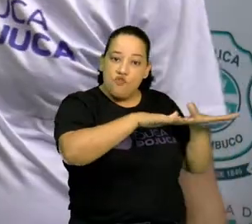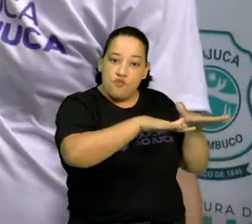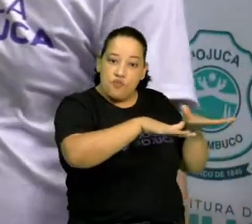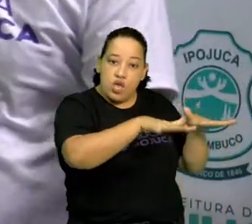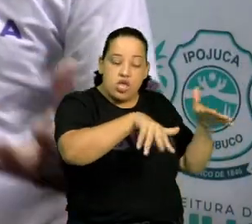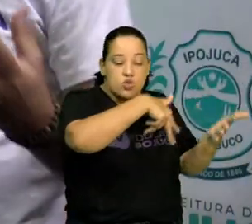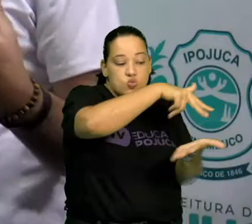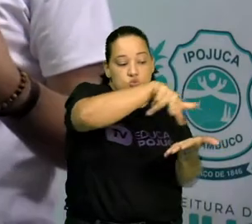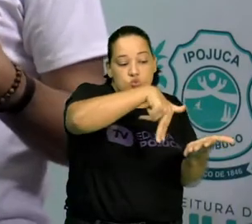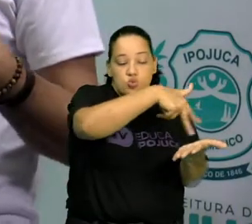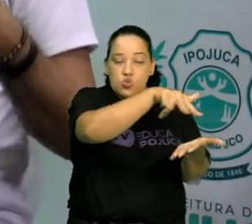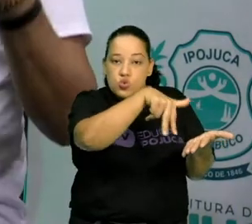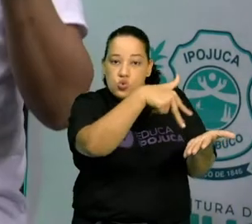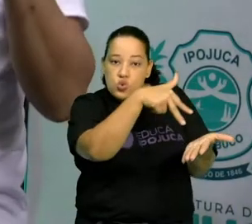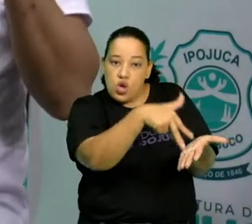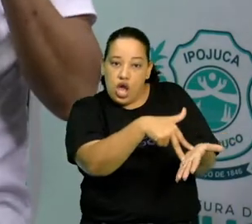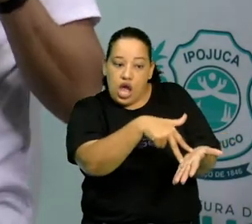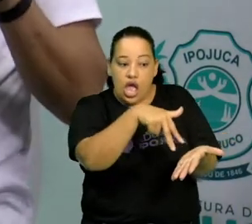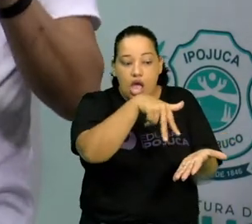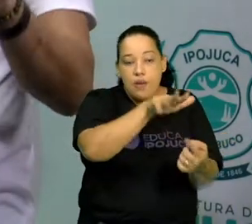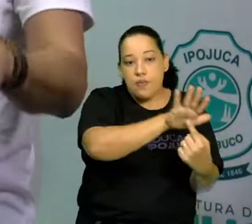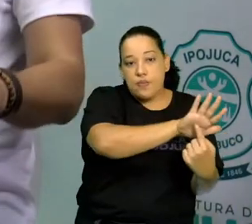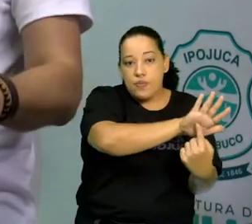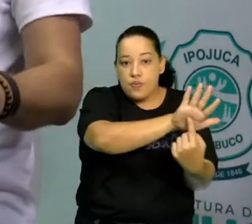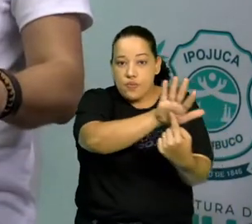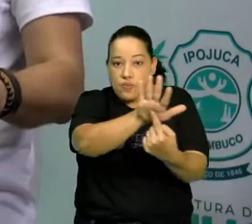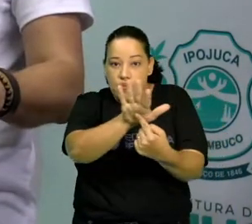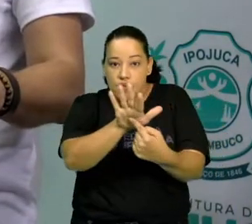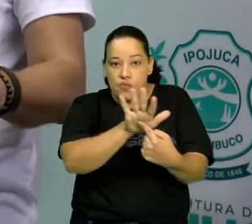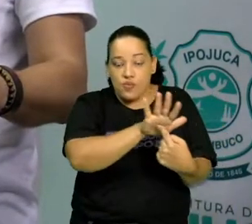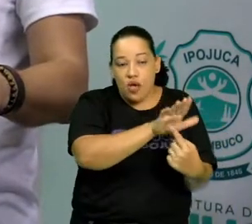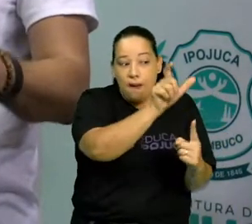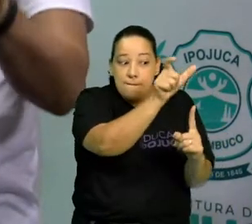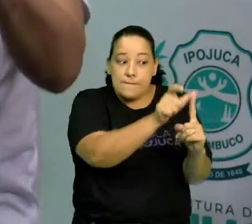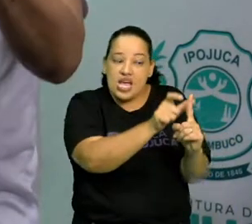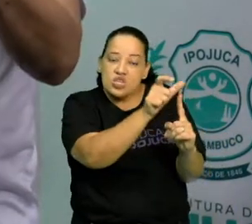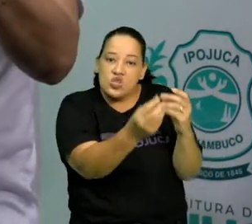movimento, ele contribui para a compreensão daquele personagem.